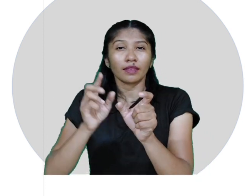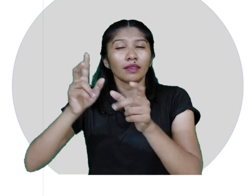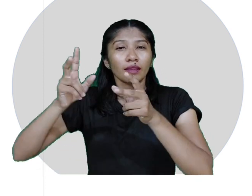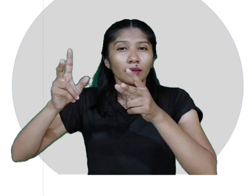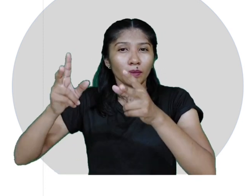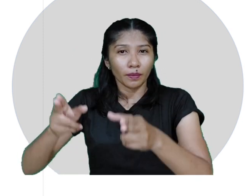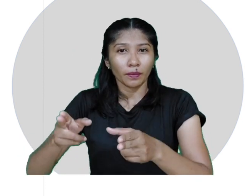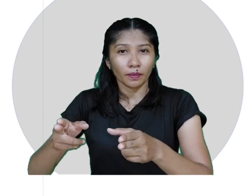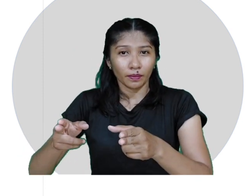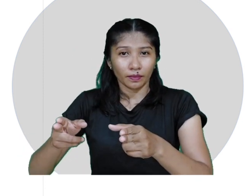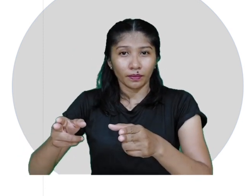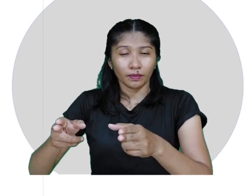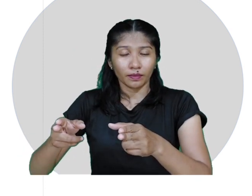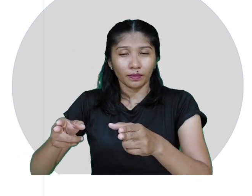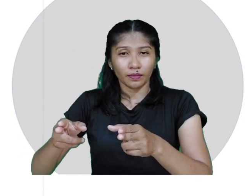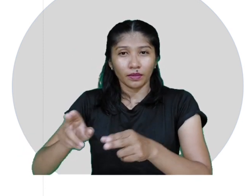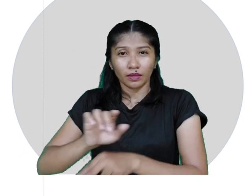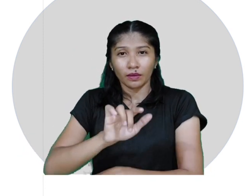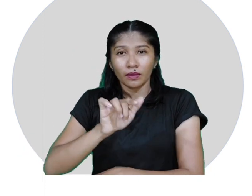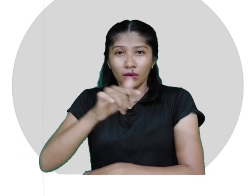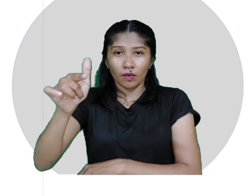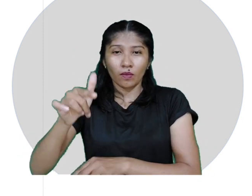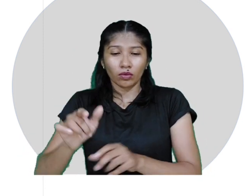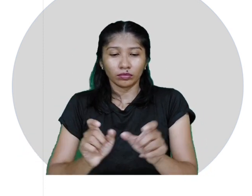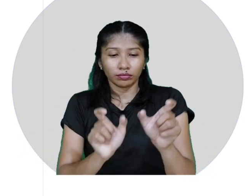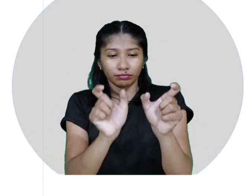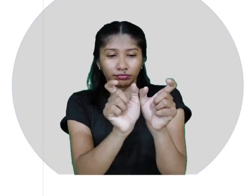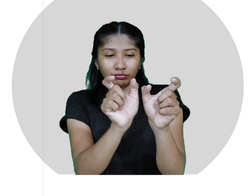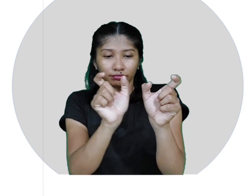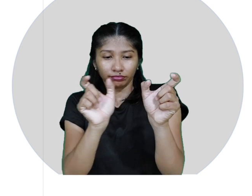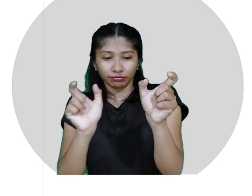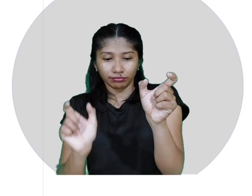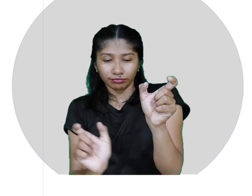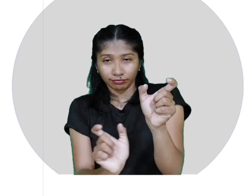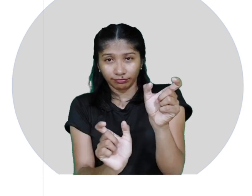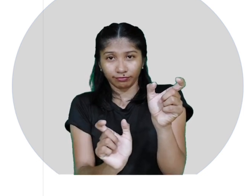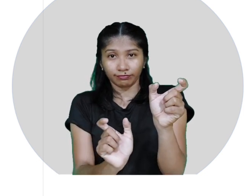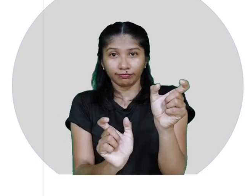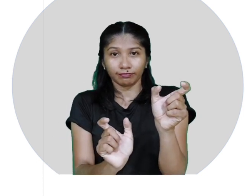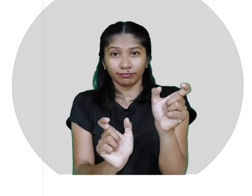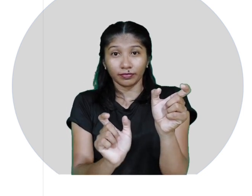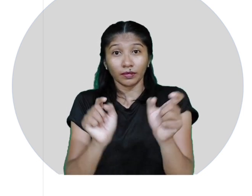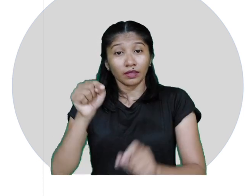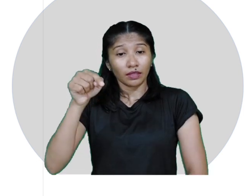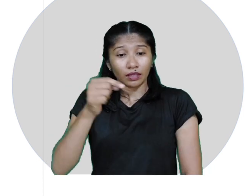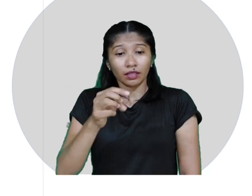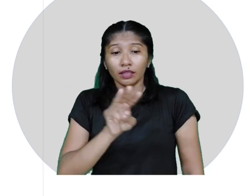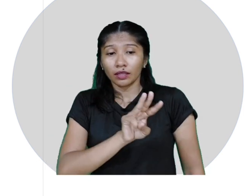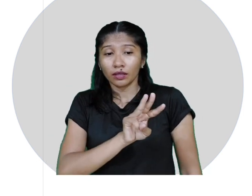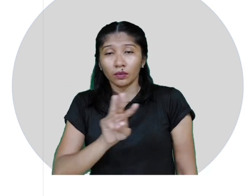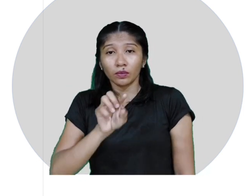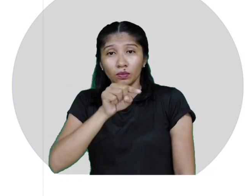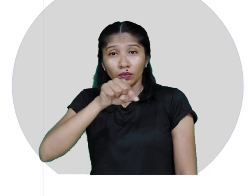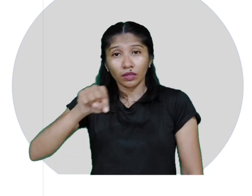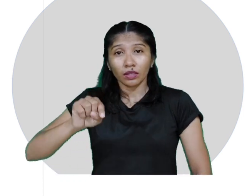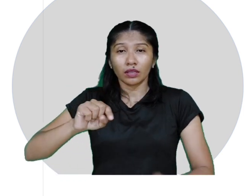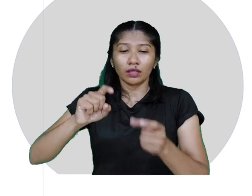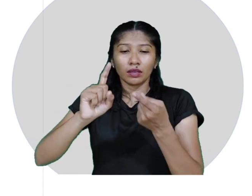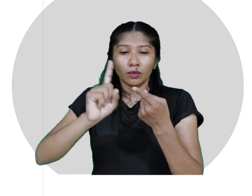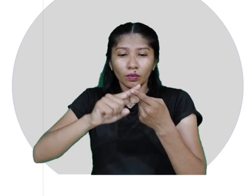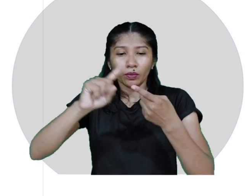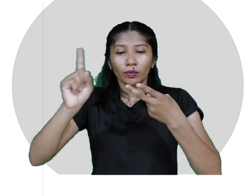igual ao genitivo singular. E estes três, nominativos, vocativo